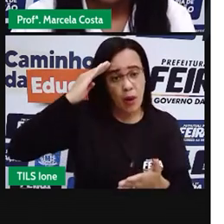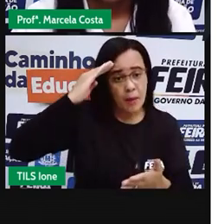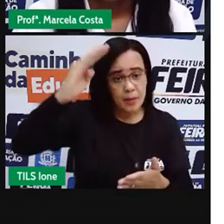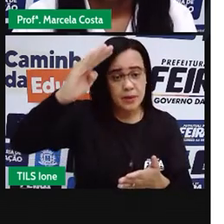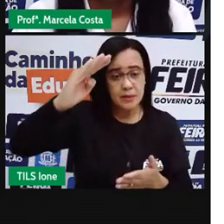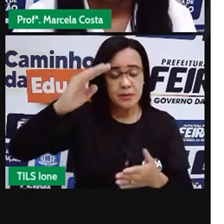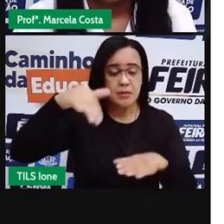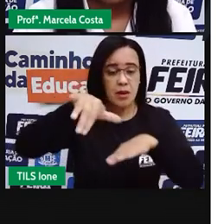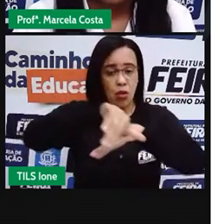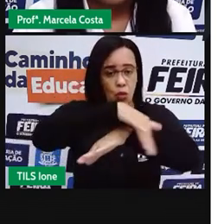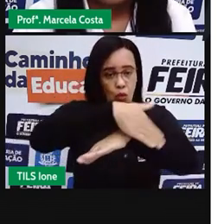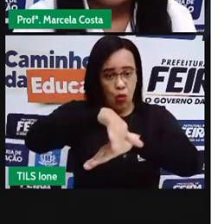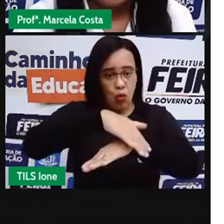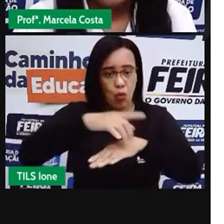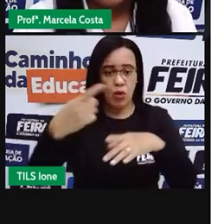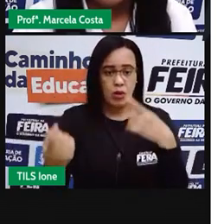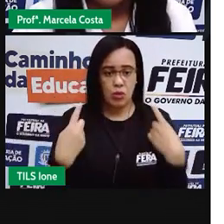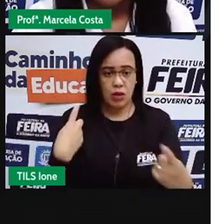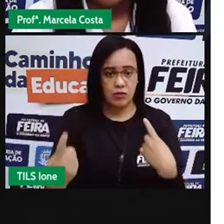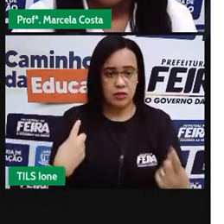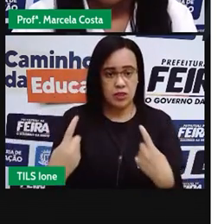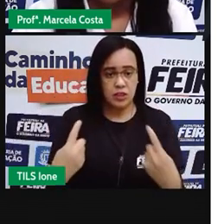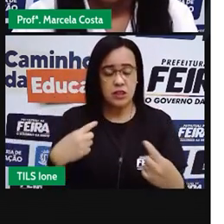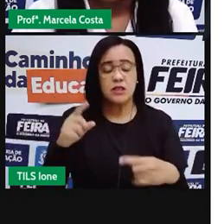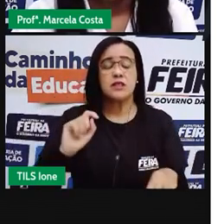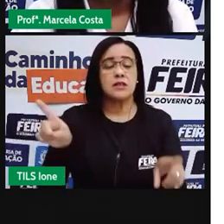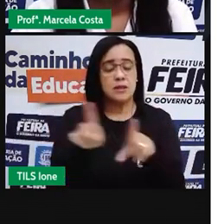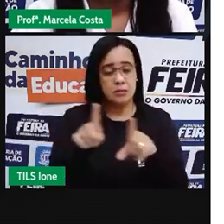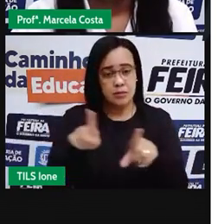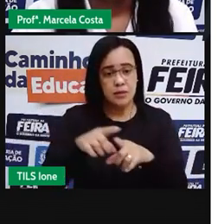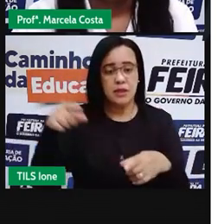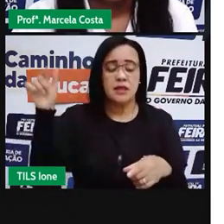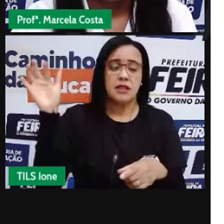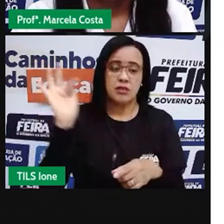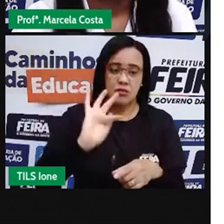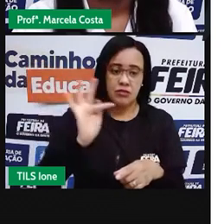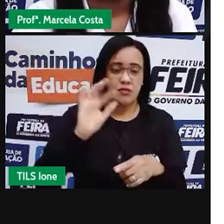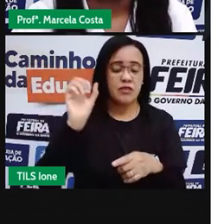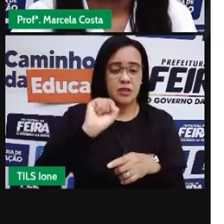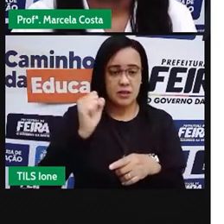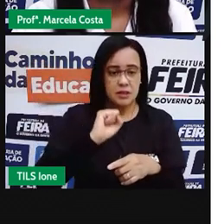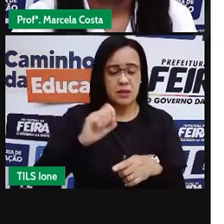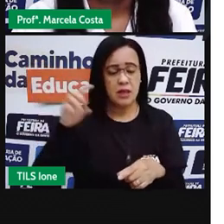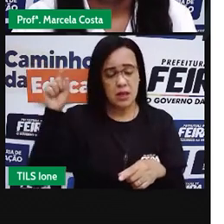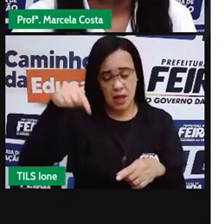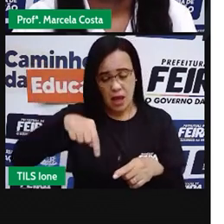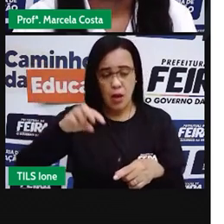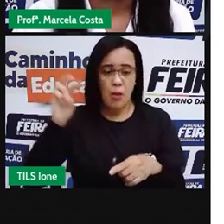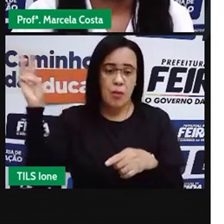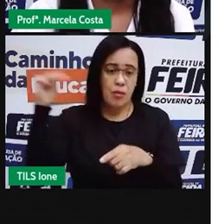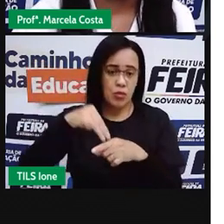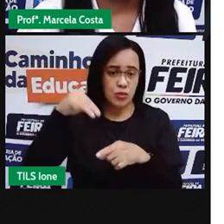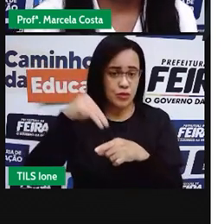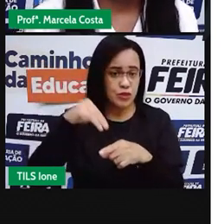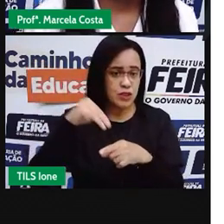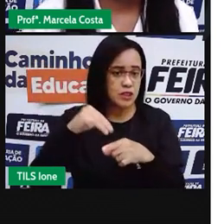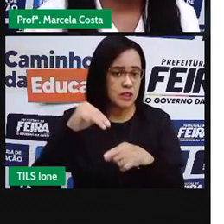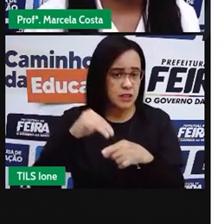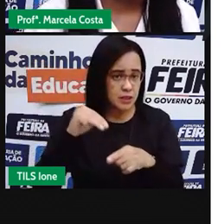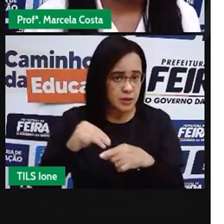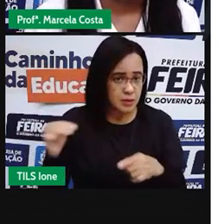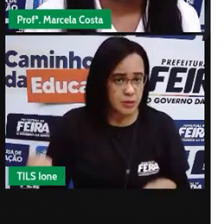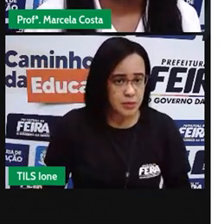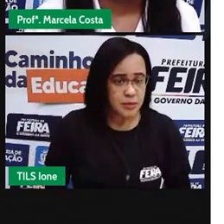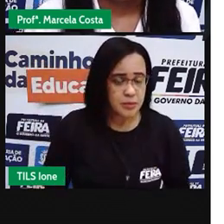aqui de Feira de São Paulo. O nosso município, ele, desde a